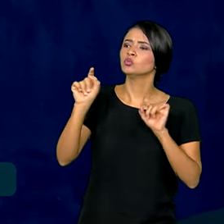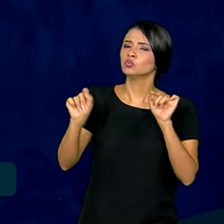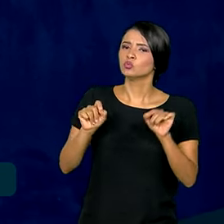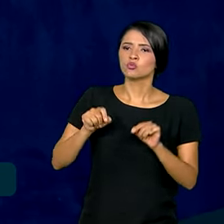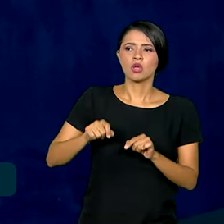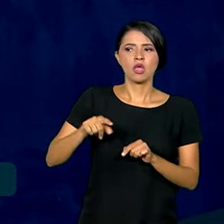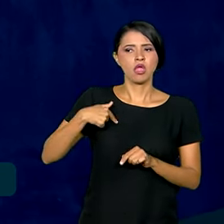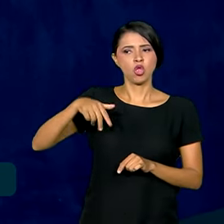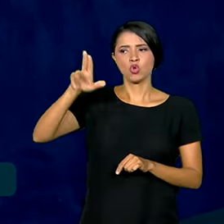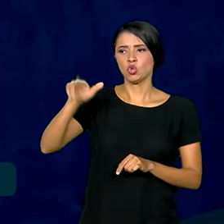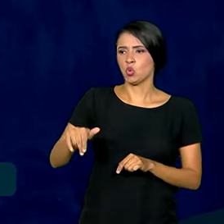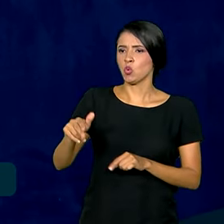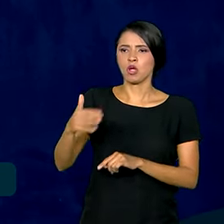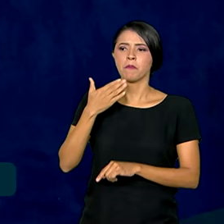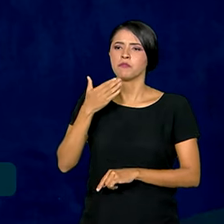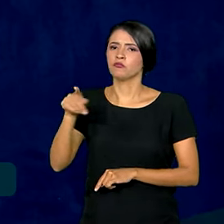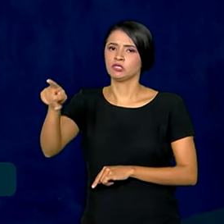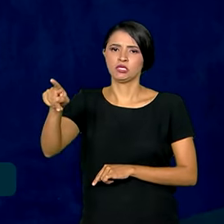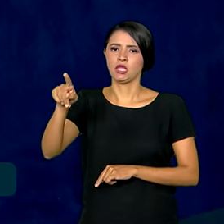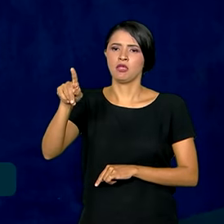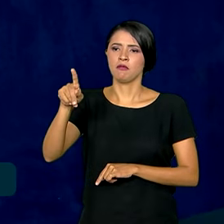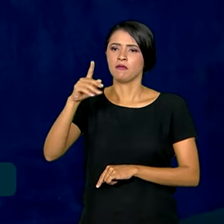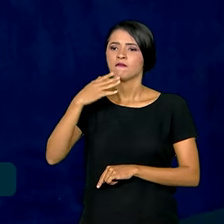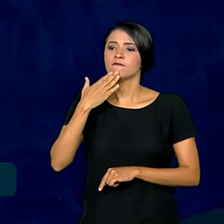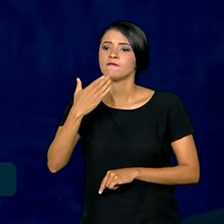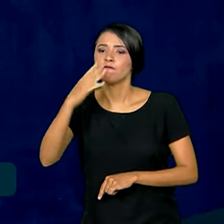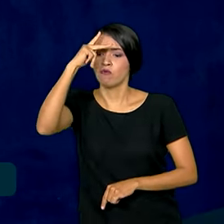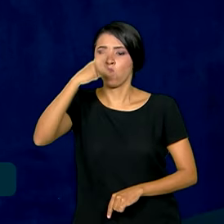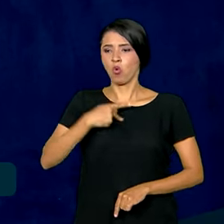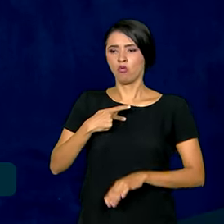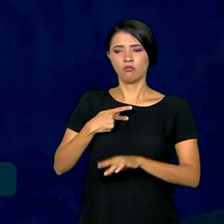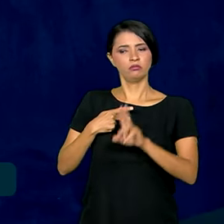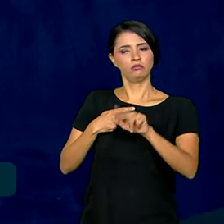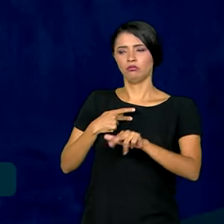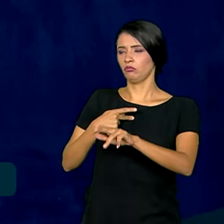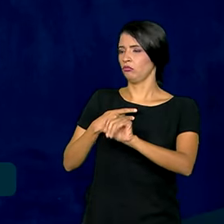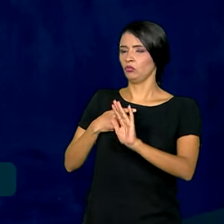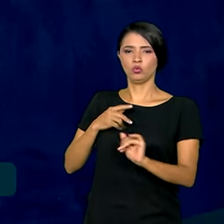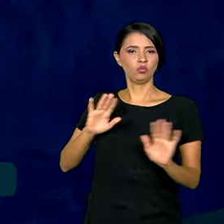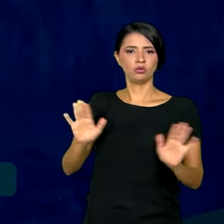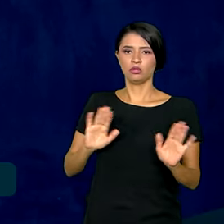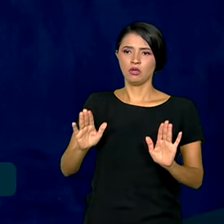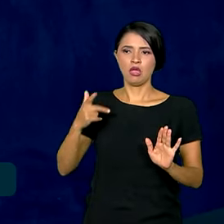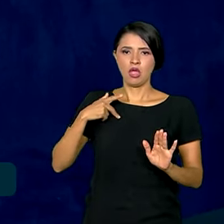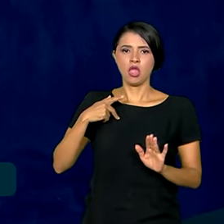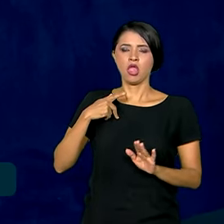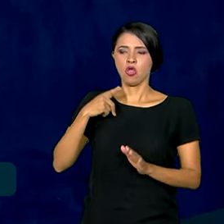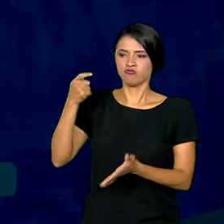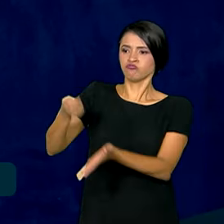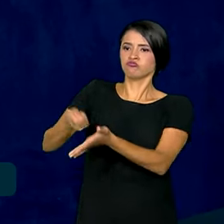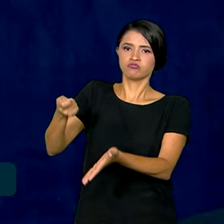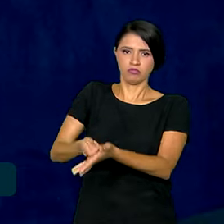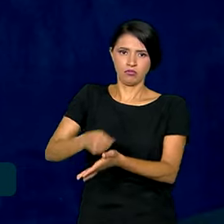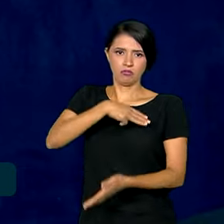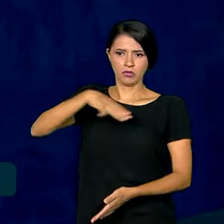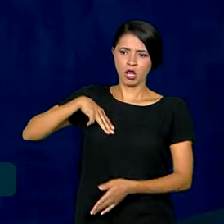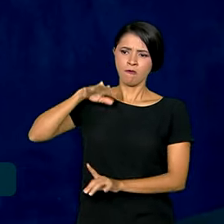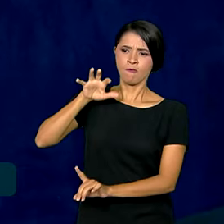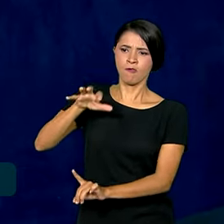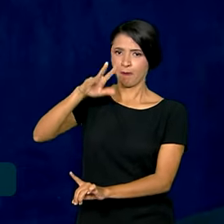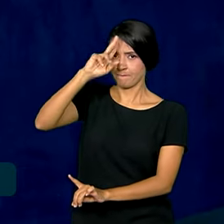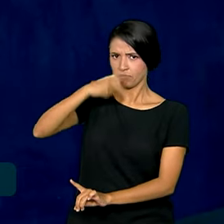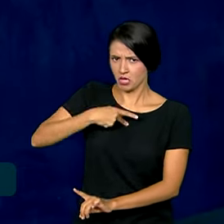lhe pedirei um favor pessoal. Nunca exercerei sobre o Ministério Público qualquer pressão